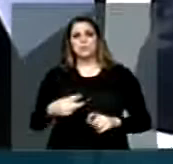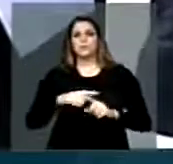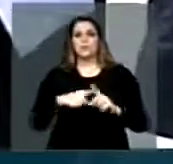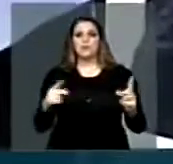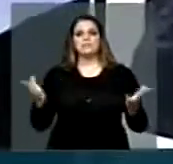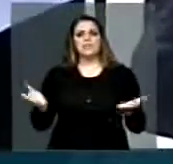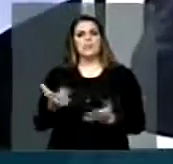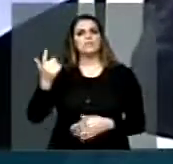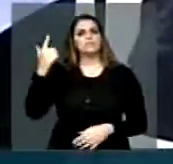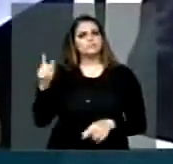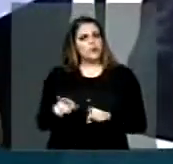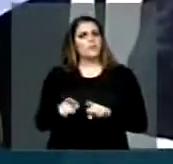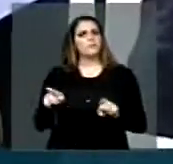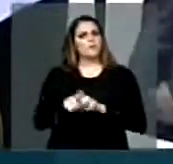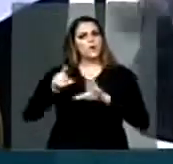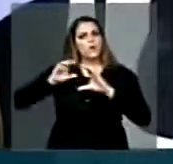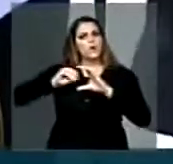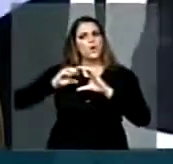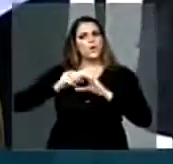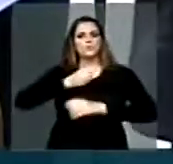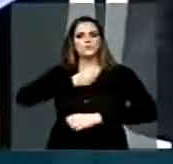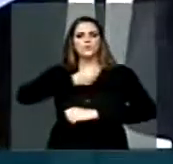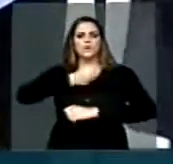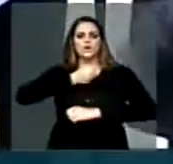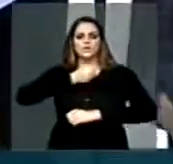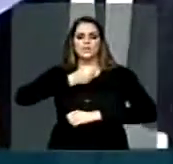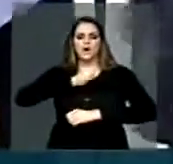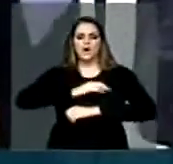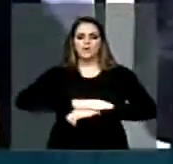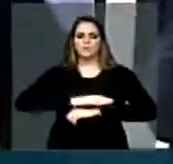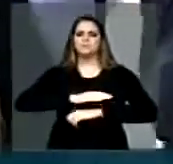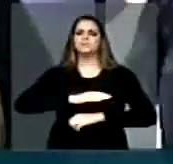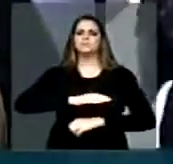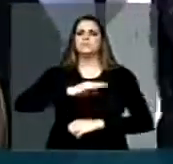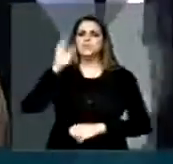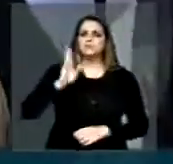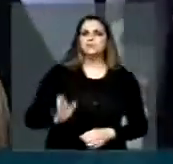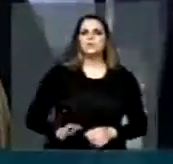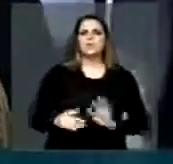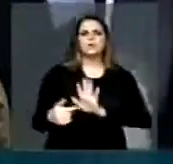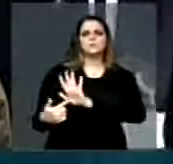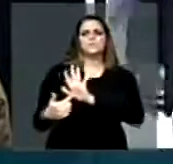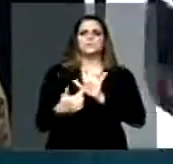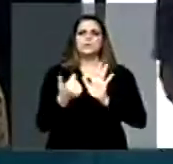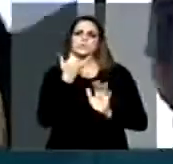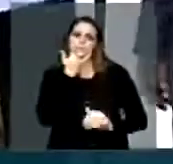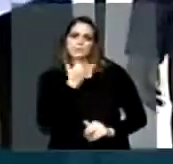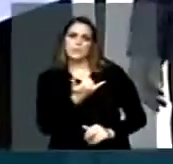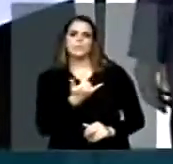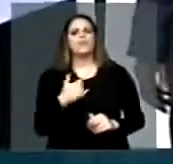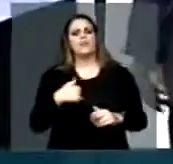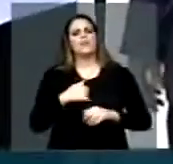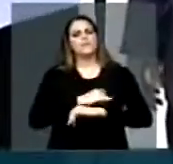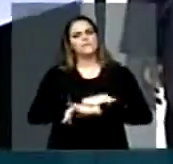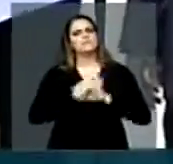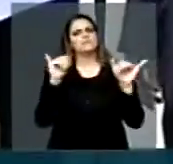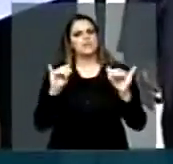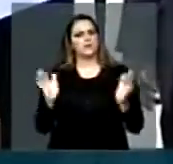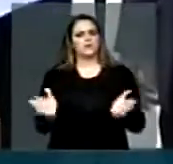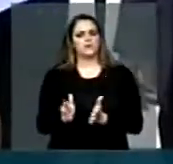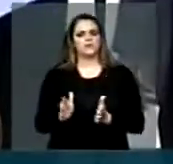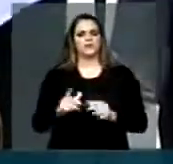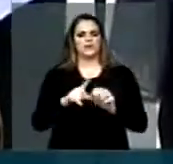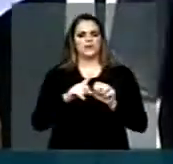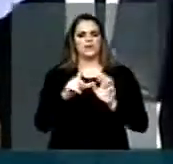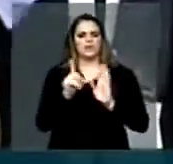Rede Globo, no seu Jornal Nacional, fez de uma certa maneira uma retratação. Quero registrar aqui, inclusive, o artigo